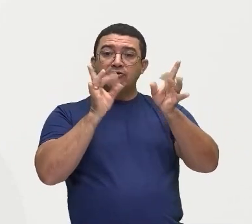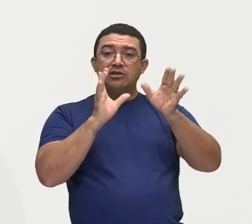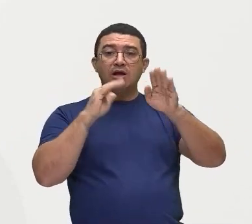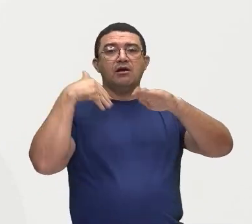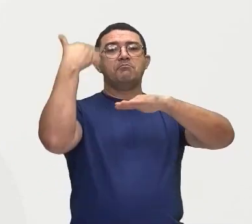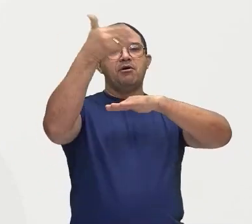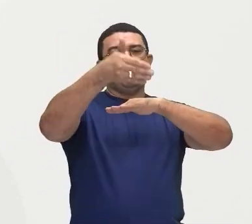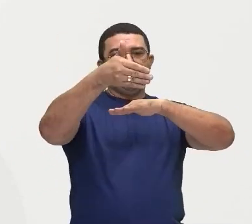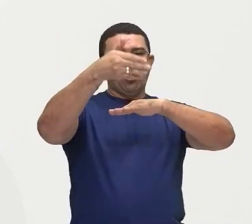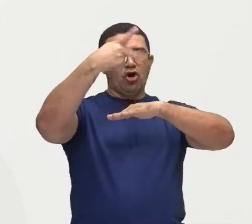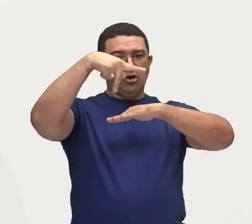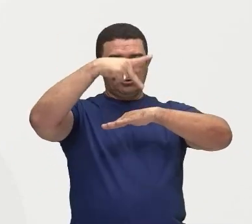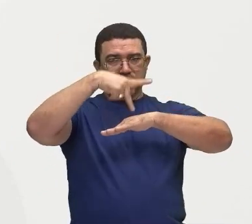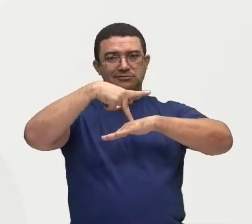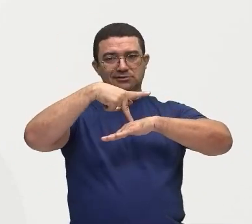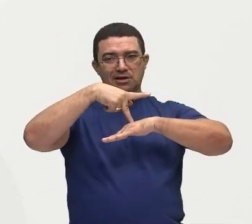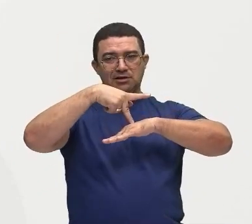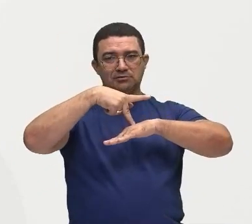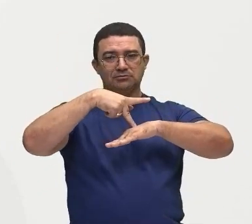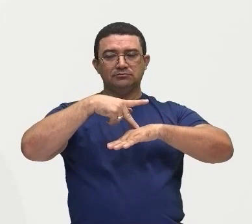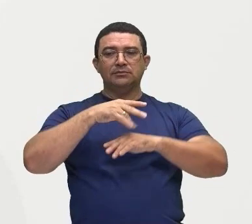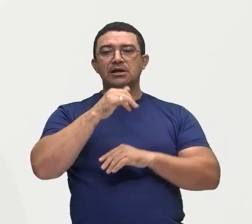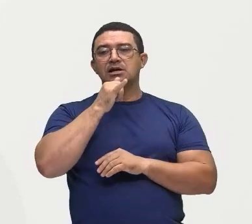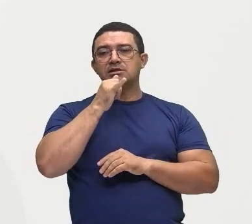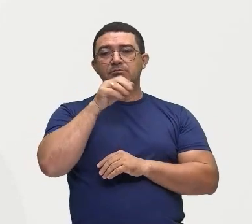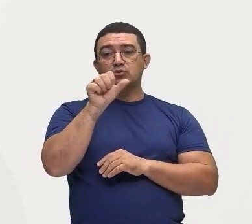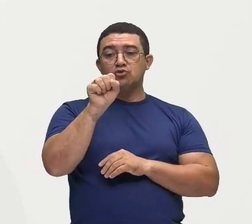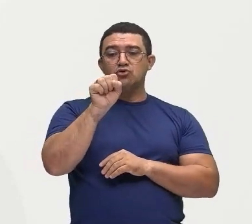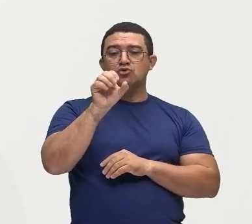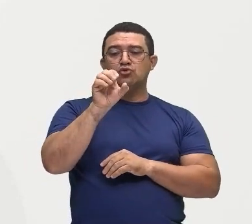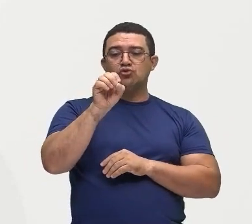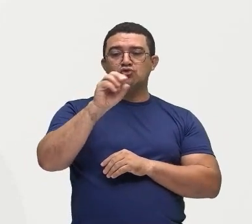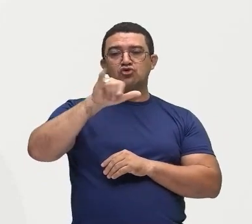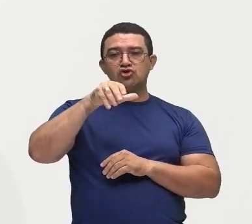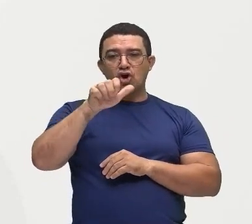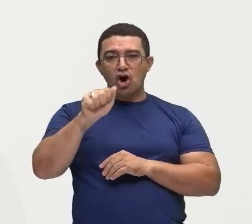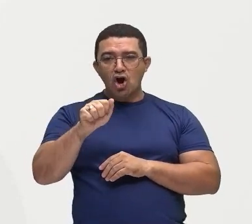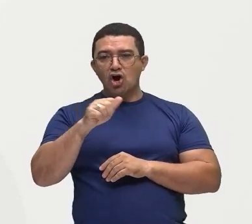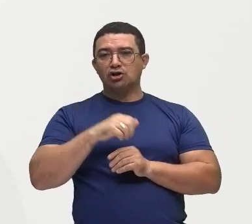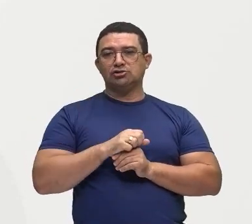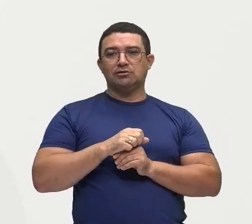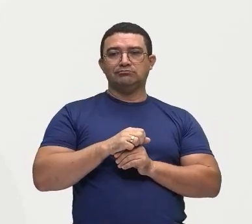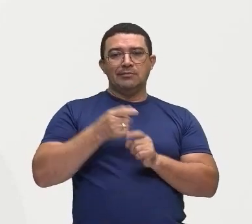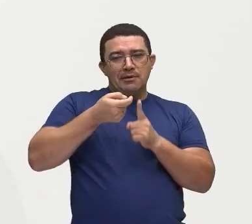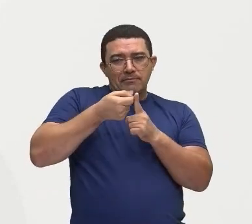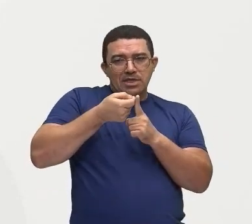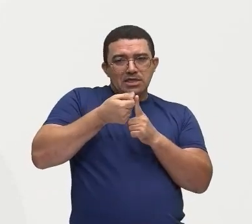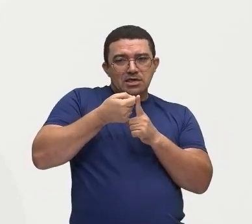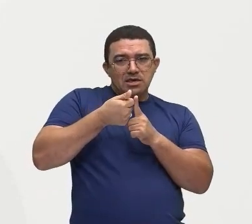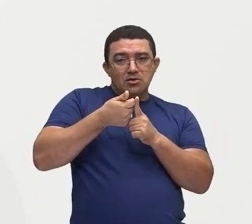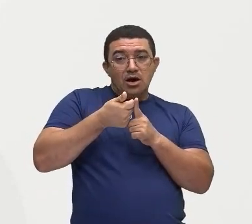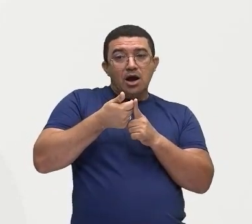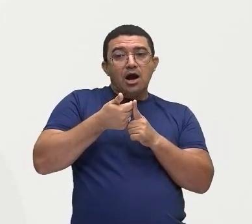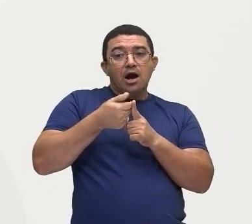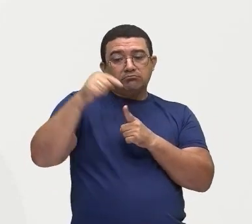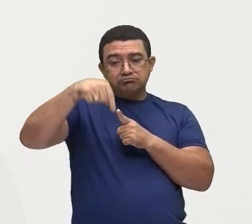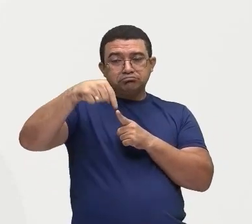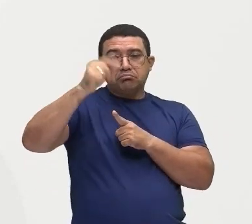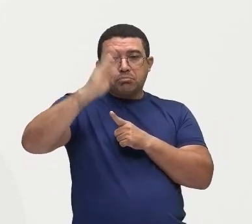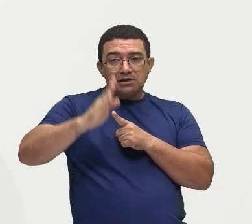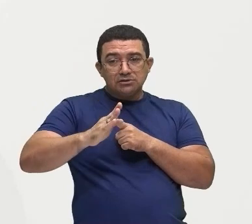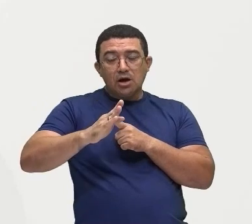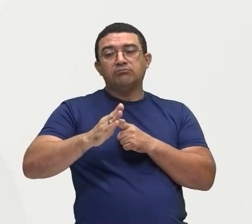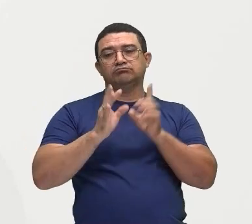bom? Ao mercado externo. Então, você vai exportar aí esses produtos. Olha, aqui na imagem a gente